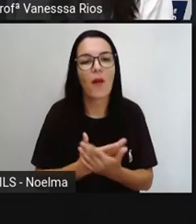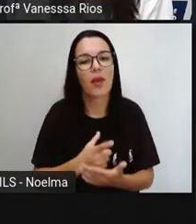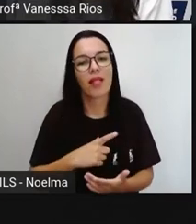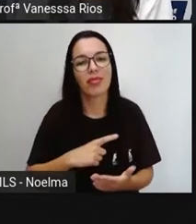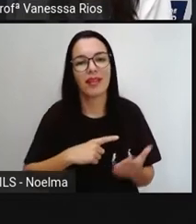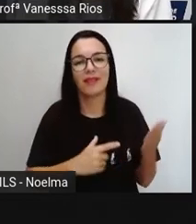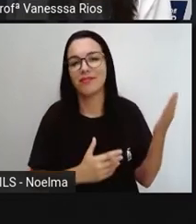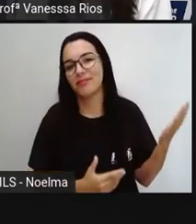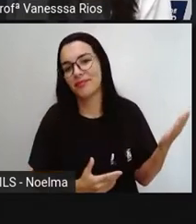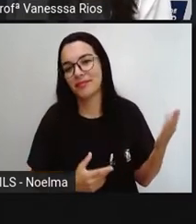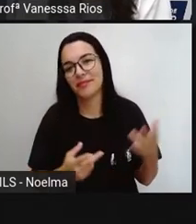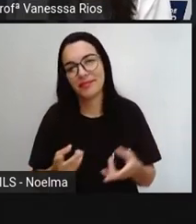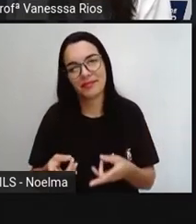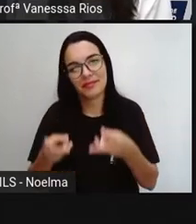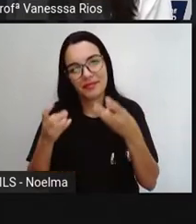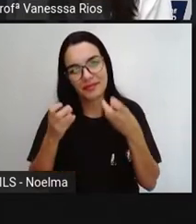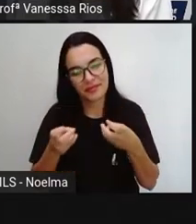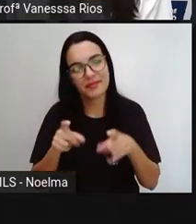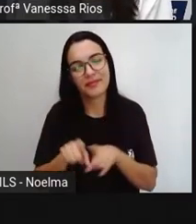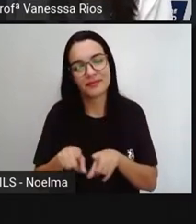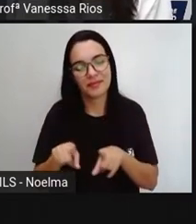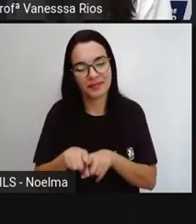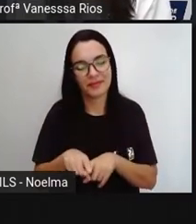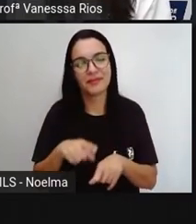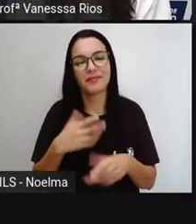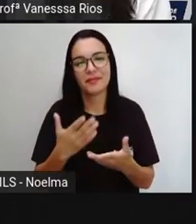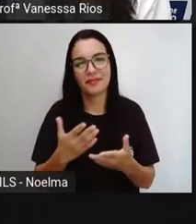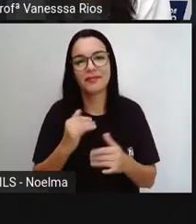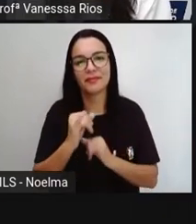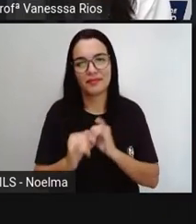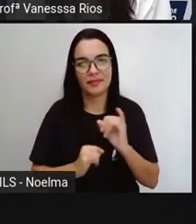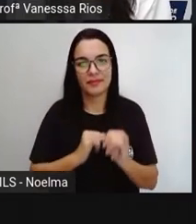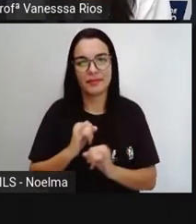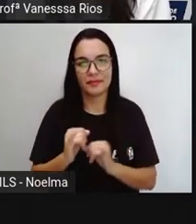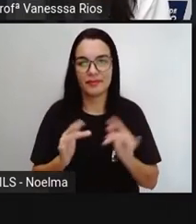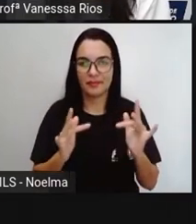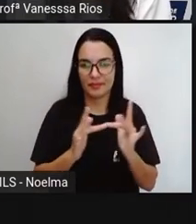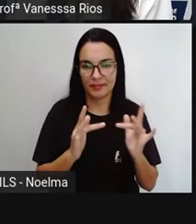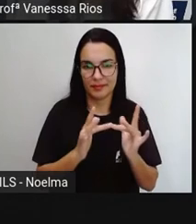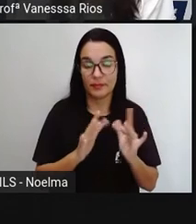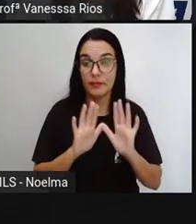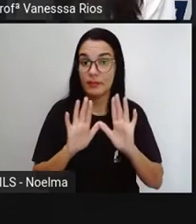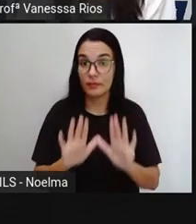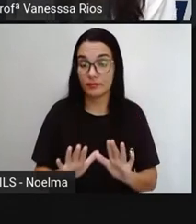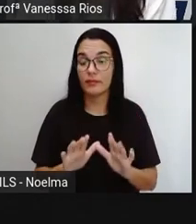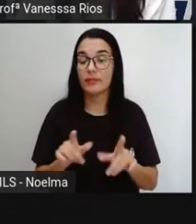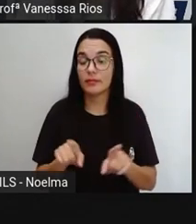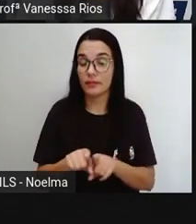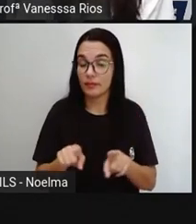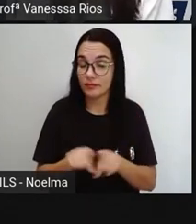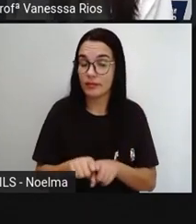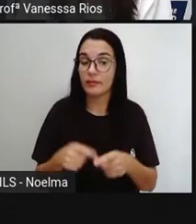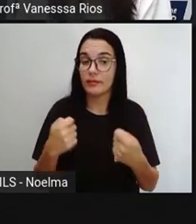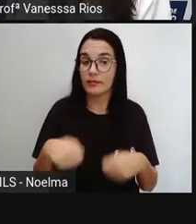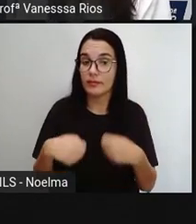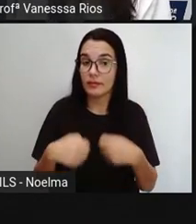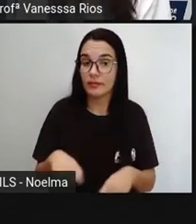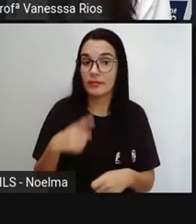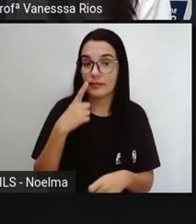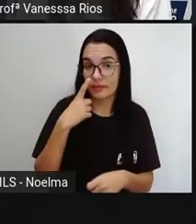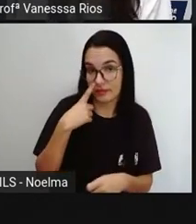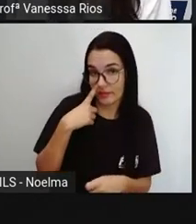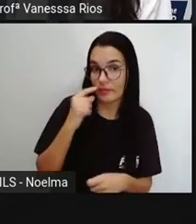a observar, através desse sistema de comunicação. Mas a gente percebe aí que os perigos